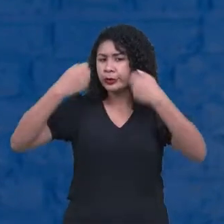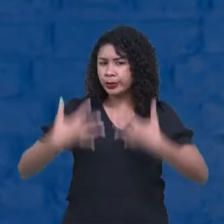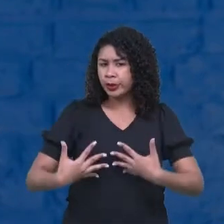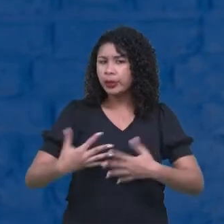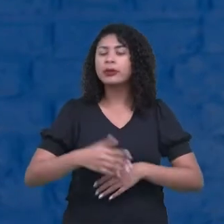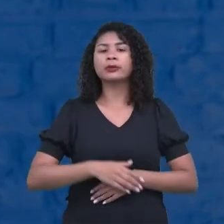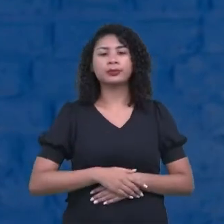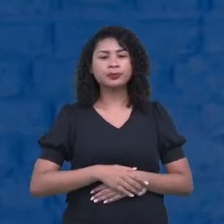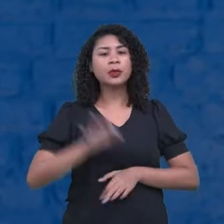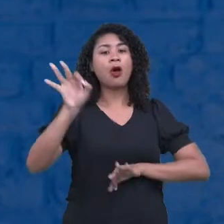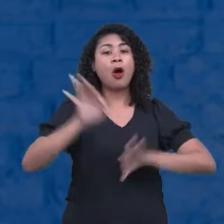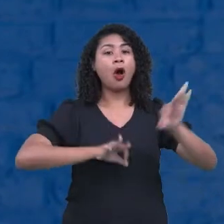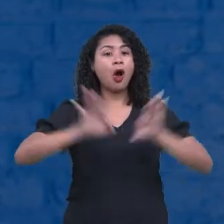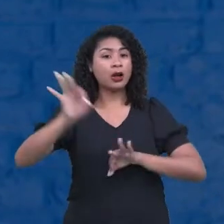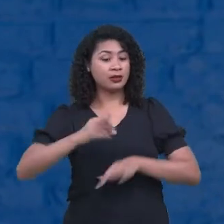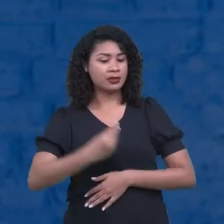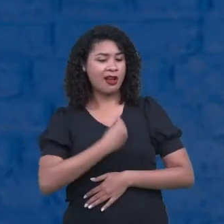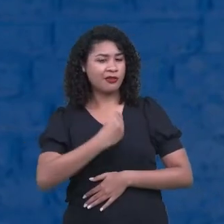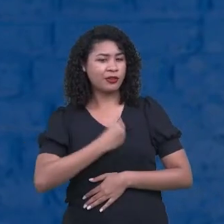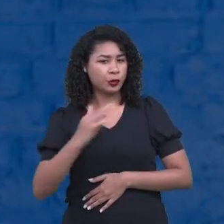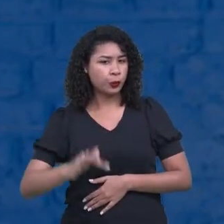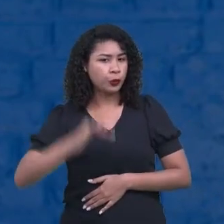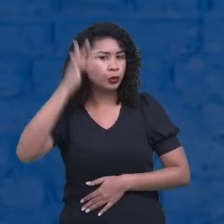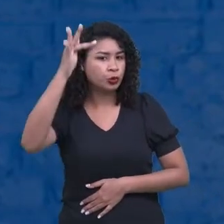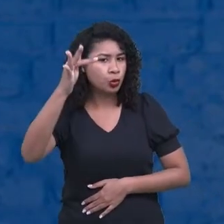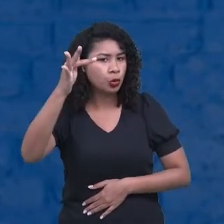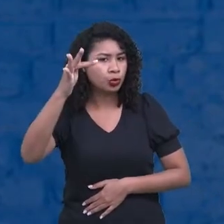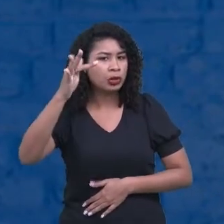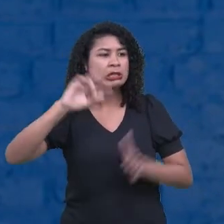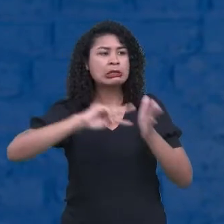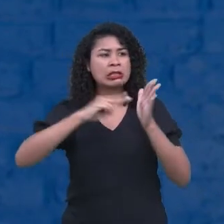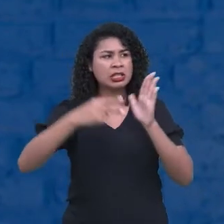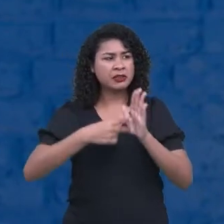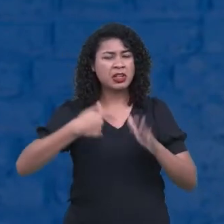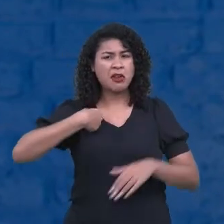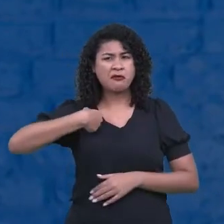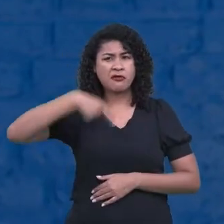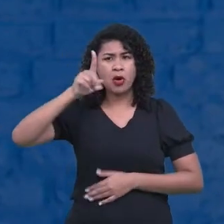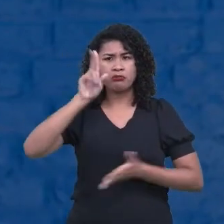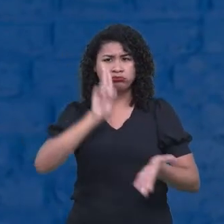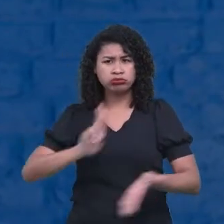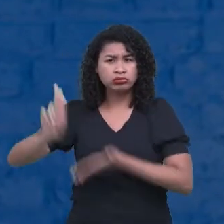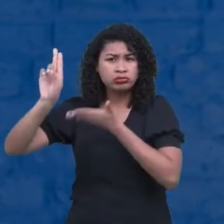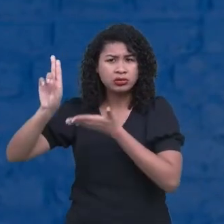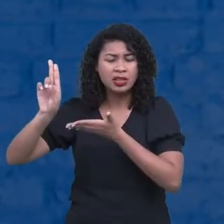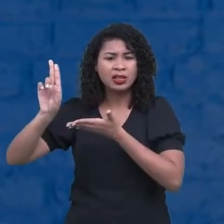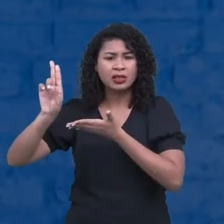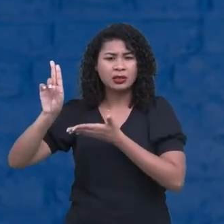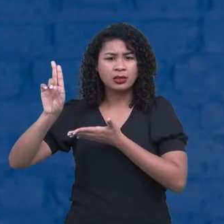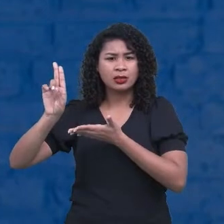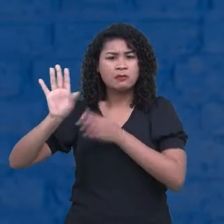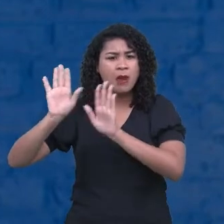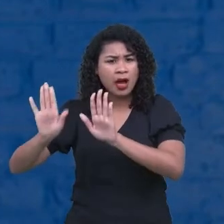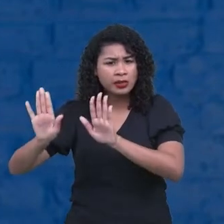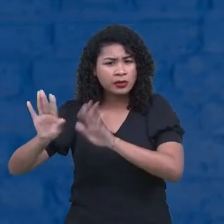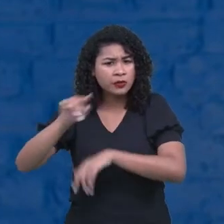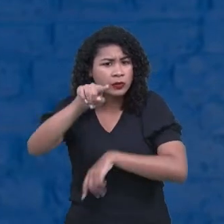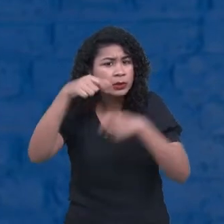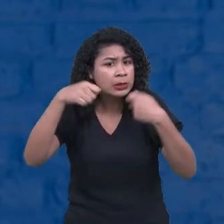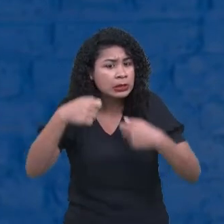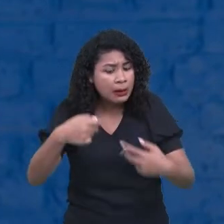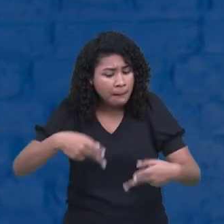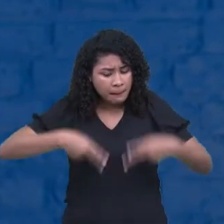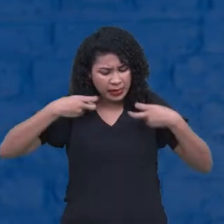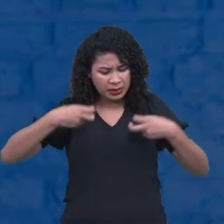projeto de vida não quer dizer que você vai ter que seguir, fazer uma universidade. Será que é isso que eu quero? Você tem que ver.